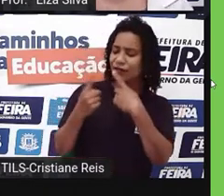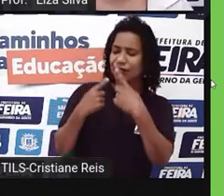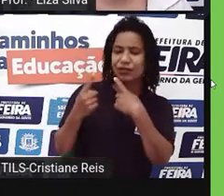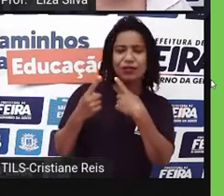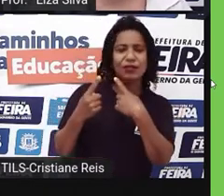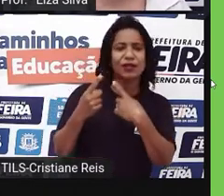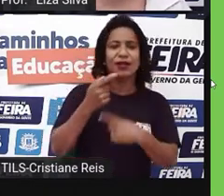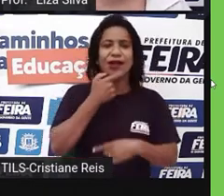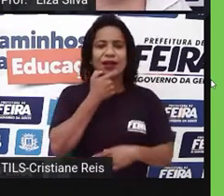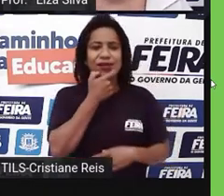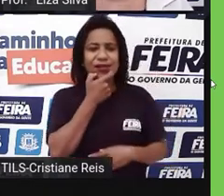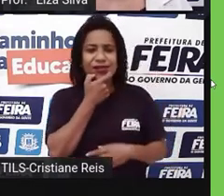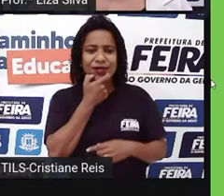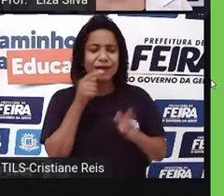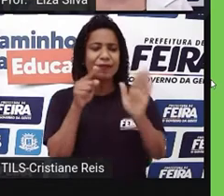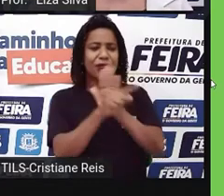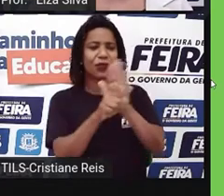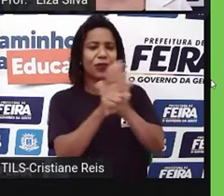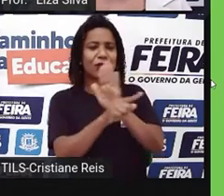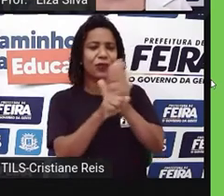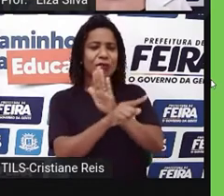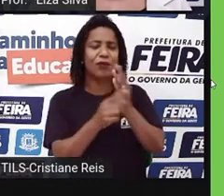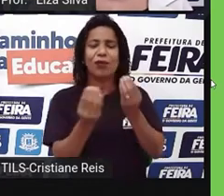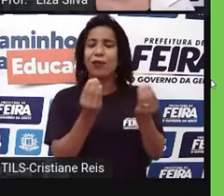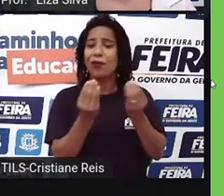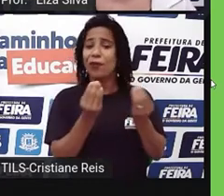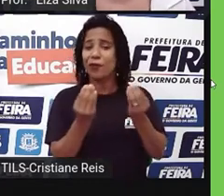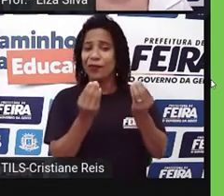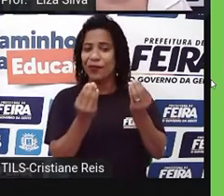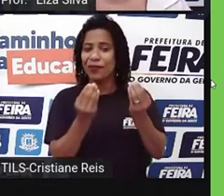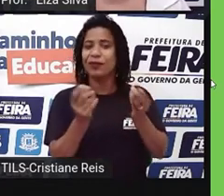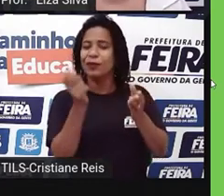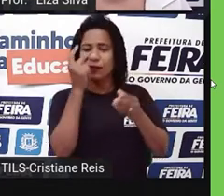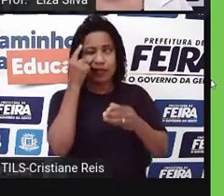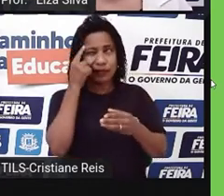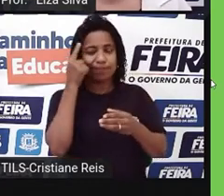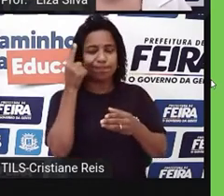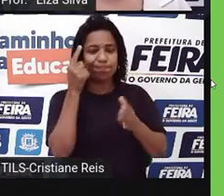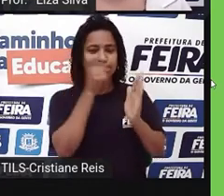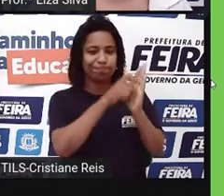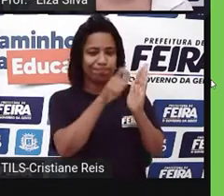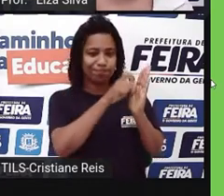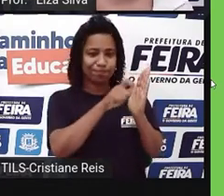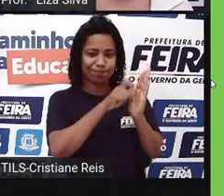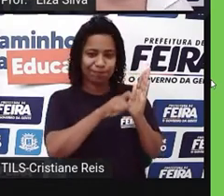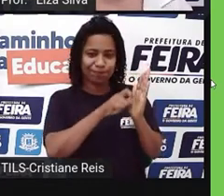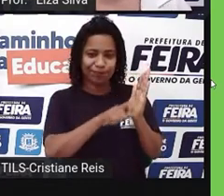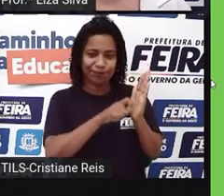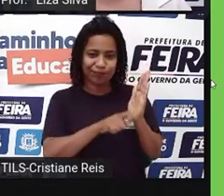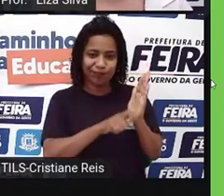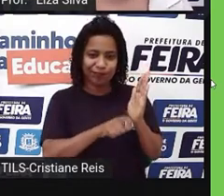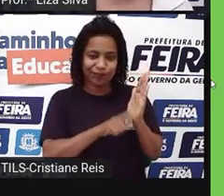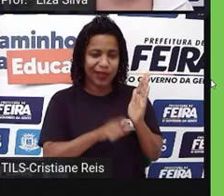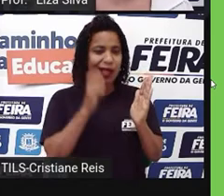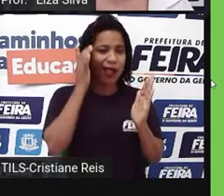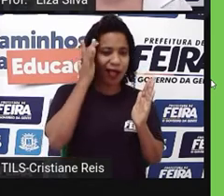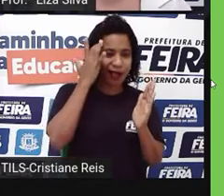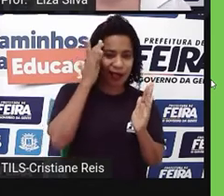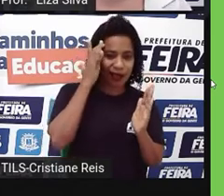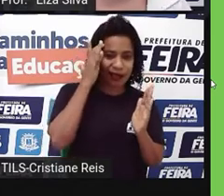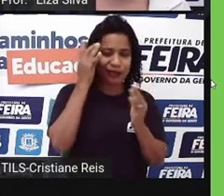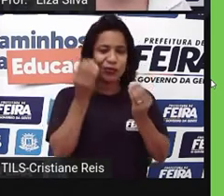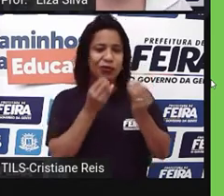do you know? Você sabe? Tudo que você souber, escreva em seu caderno a respeito de como preparar, como